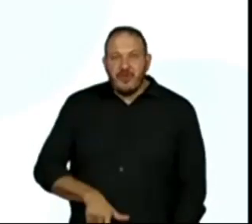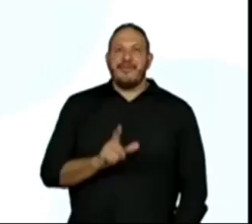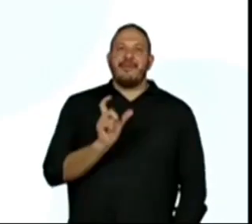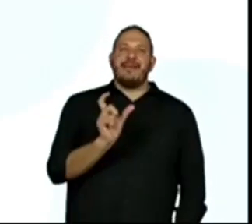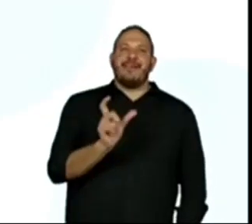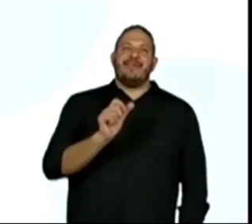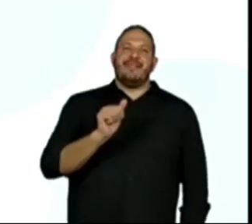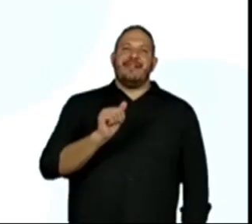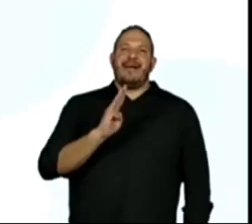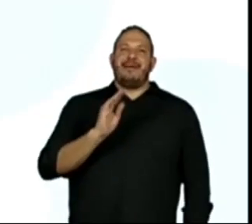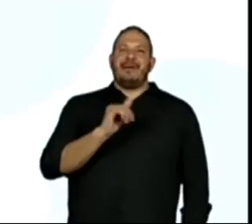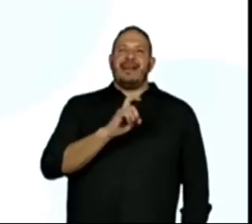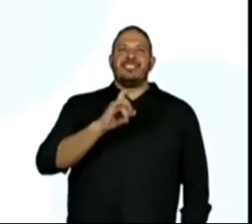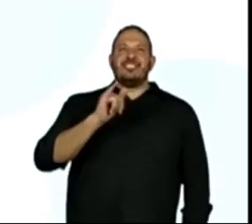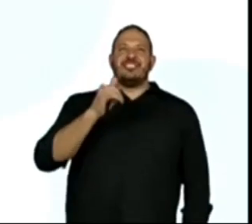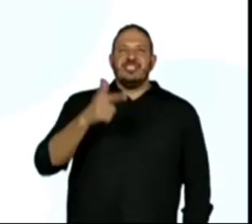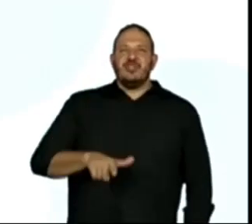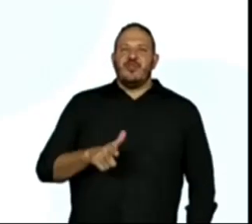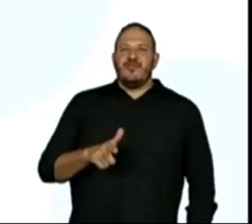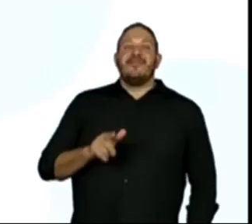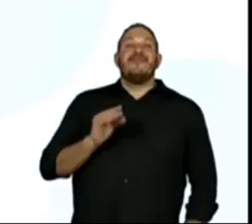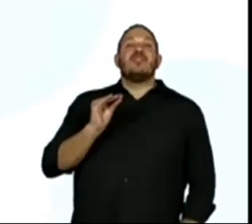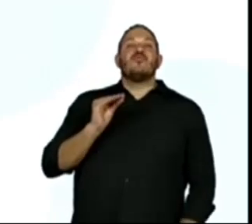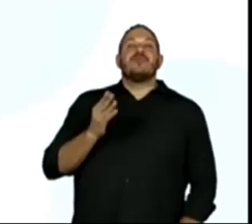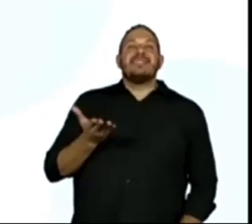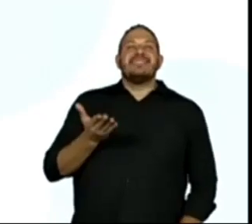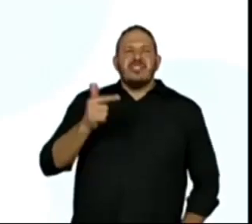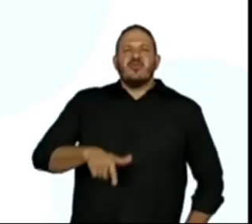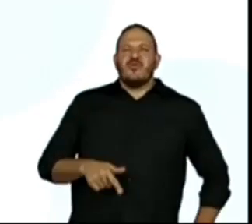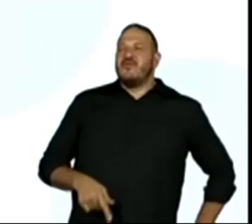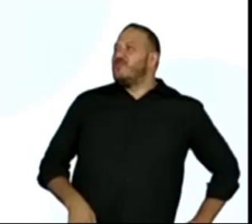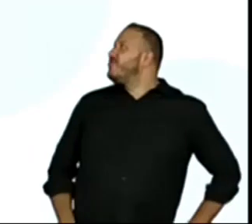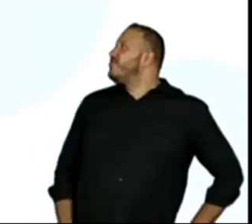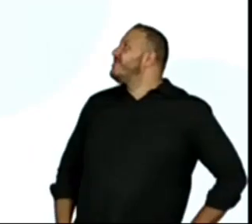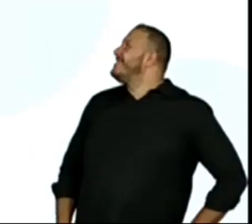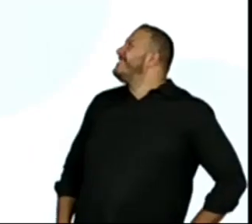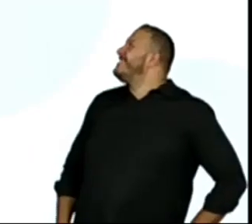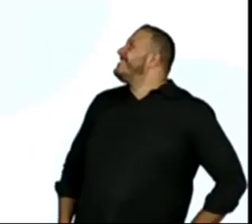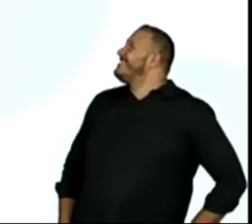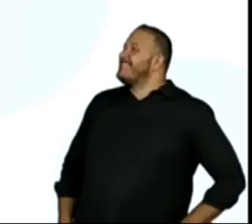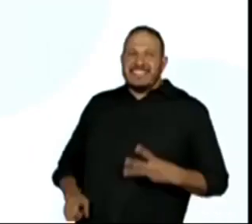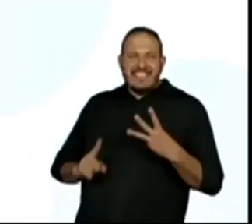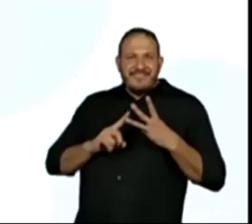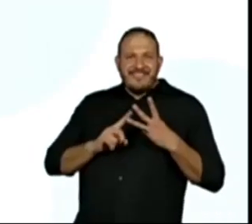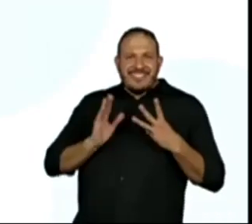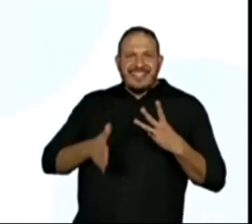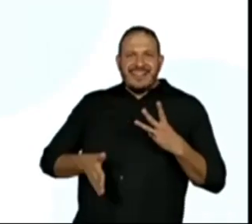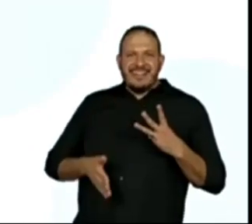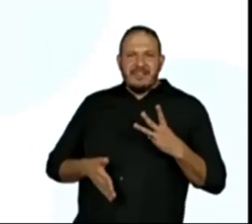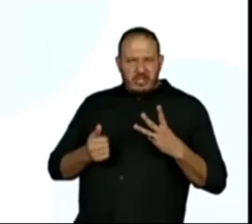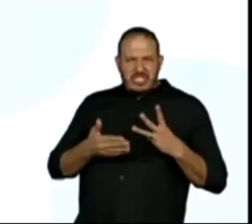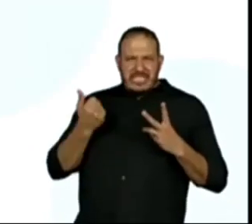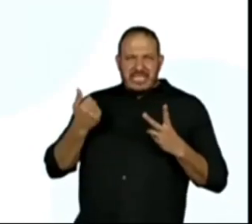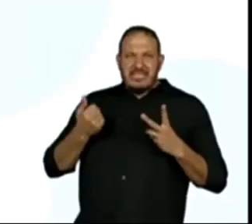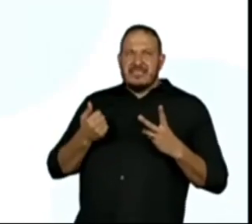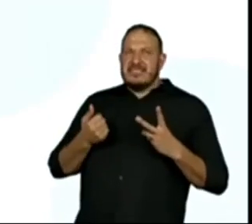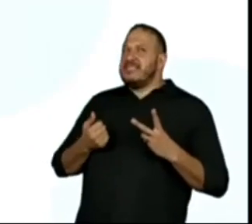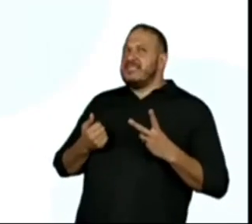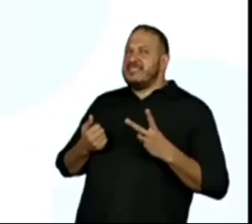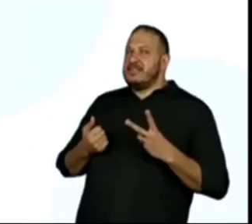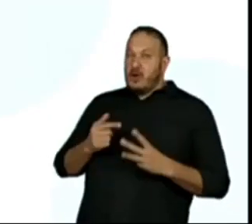O eu faço com esse o abacaxi? De novo. Eu posso tirar... Posso. Olha, eu tenho que